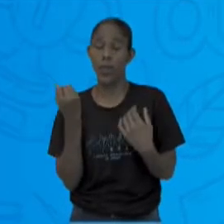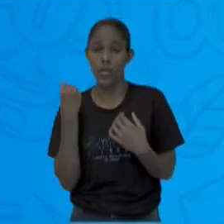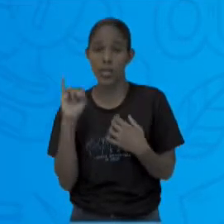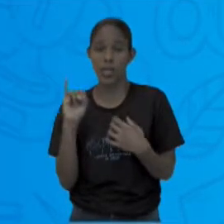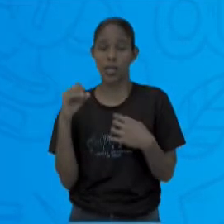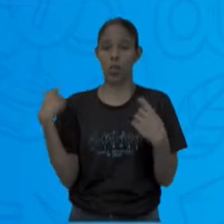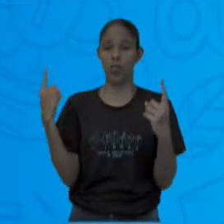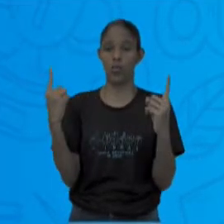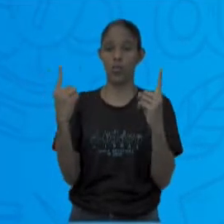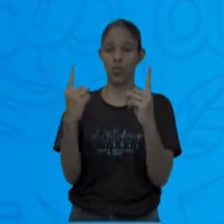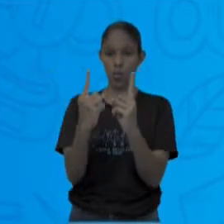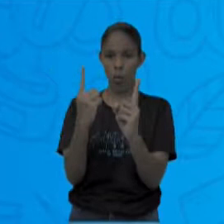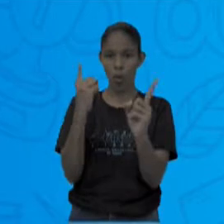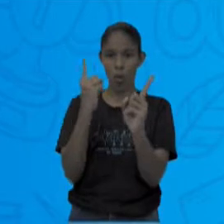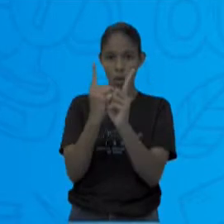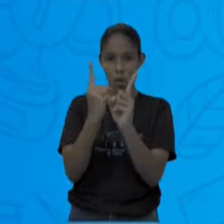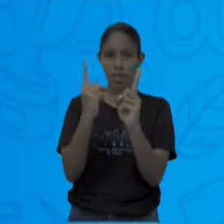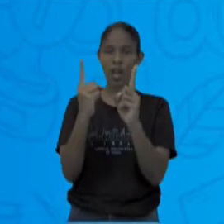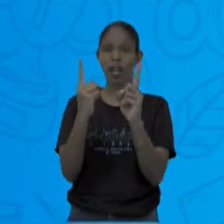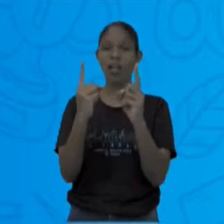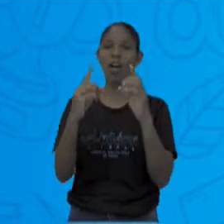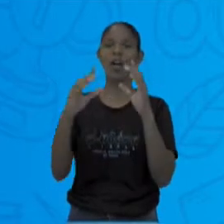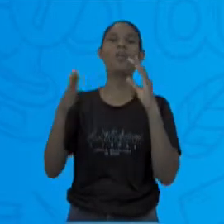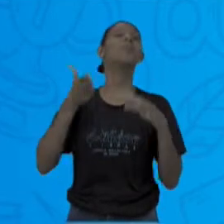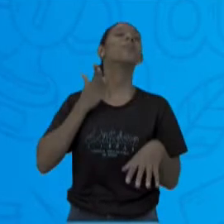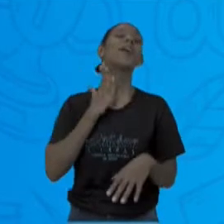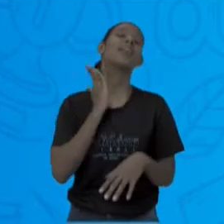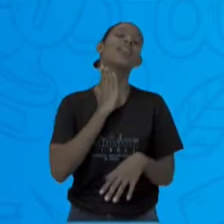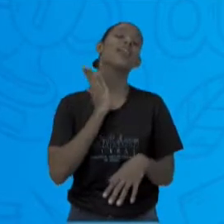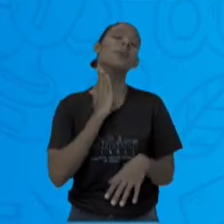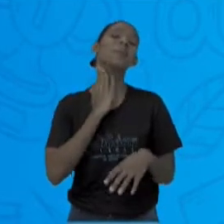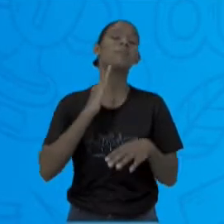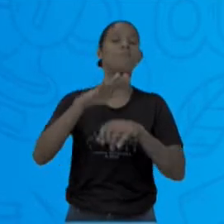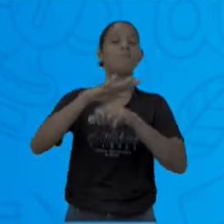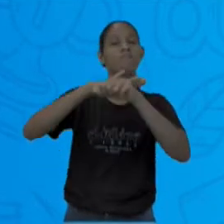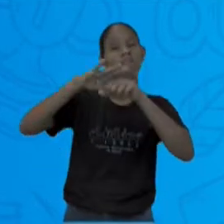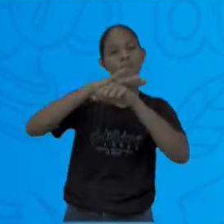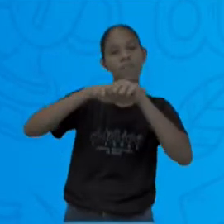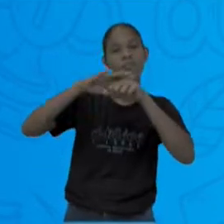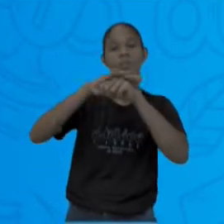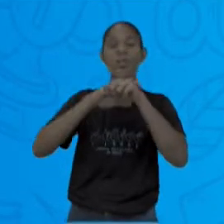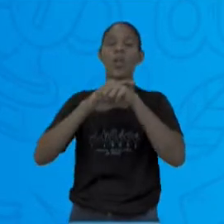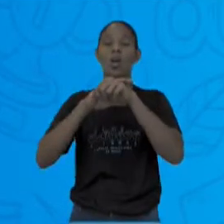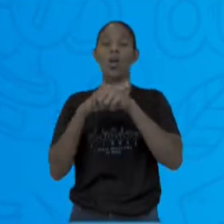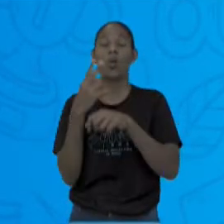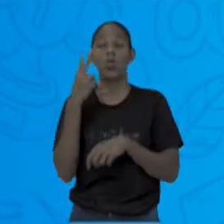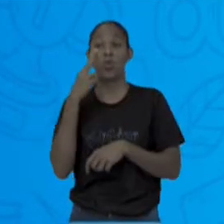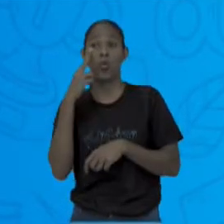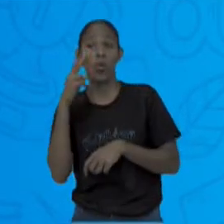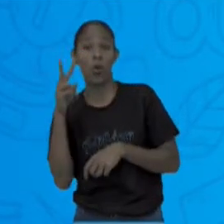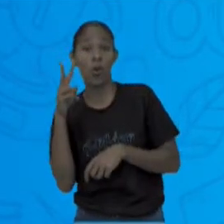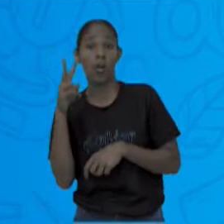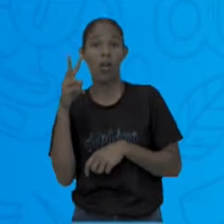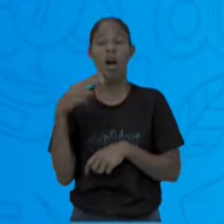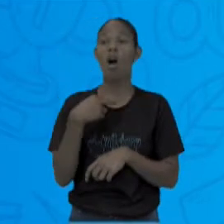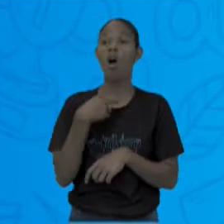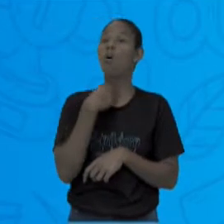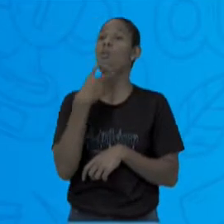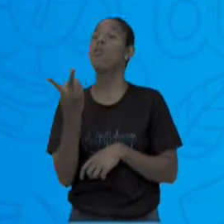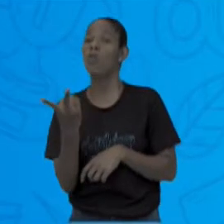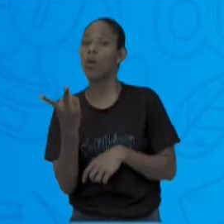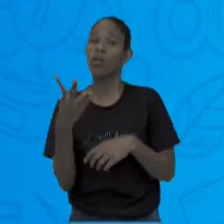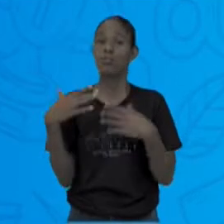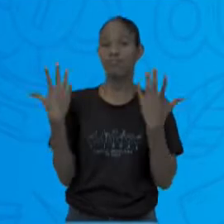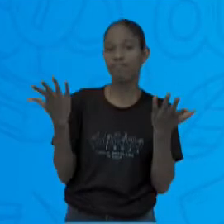gestos, a voz e até mesmo um olhar. Mas para encaminhar informações